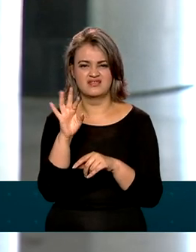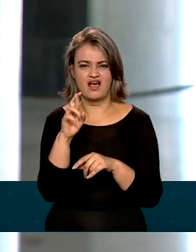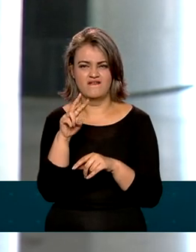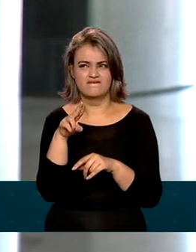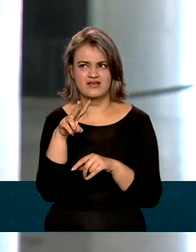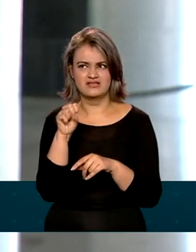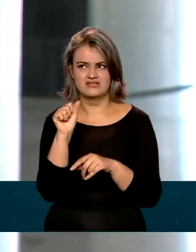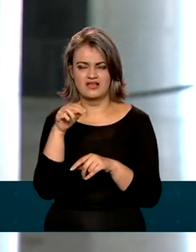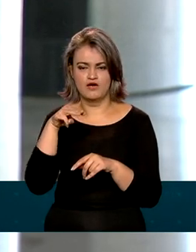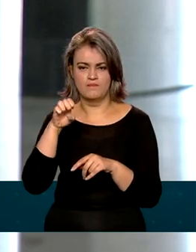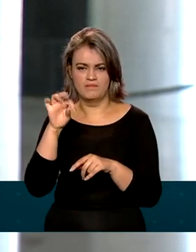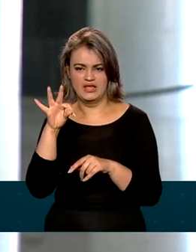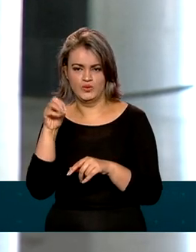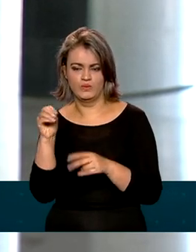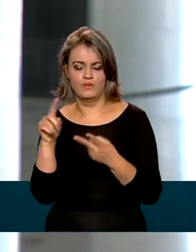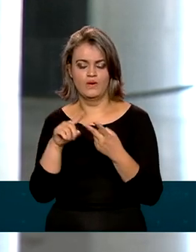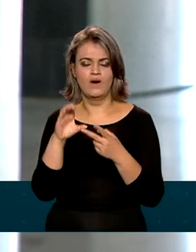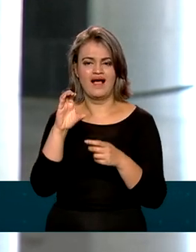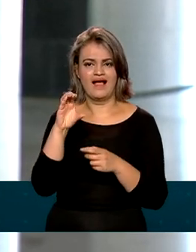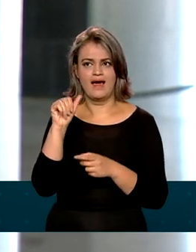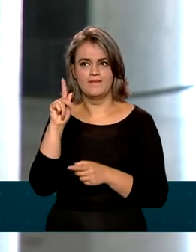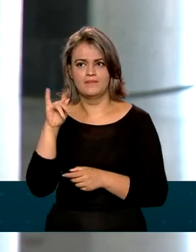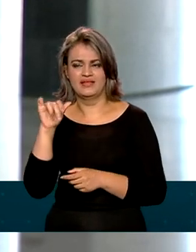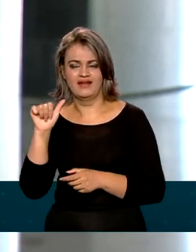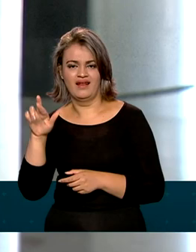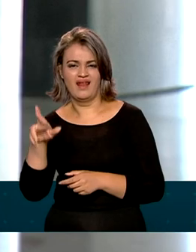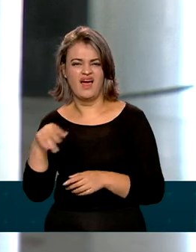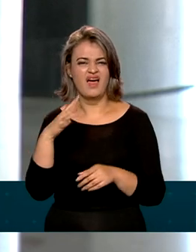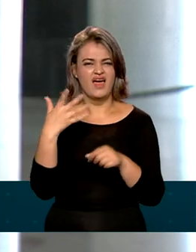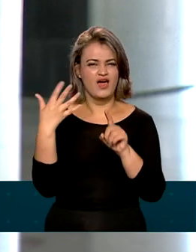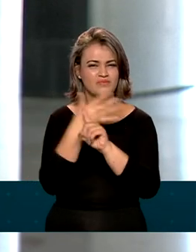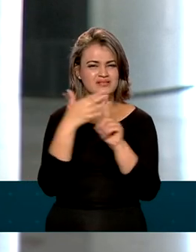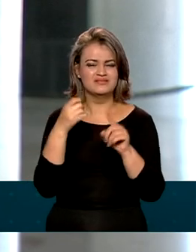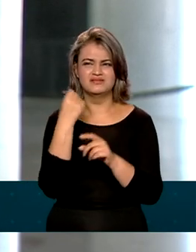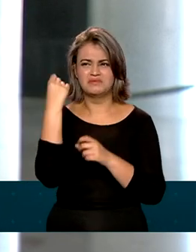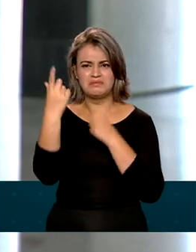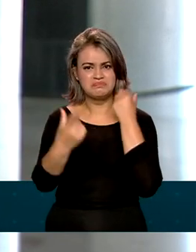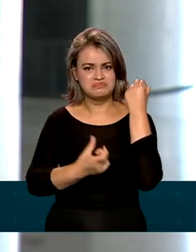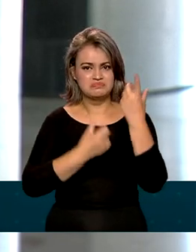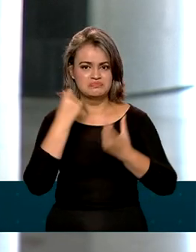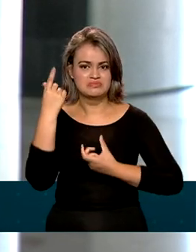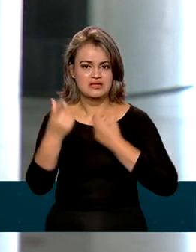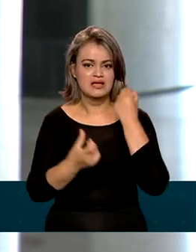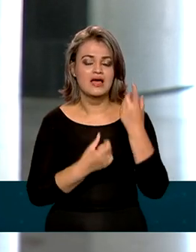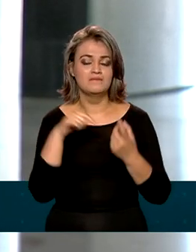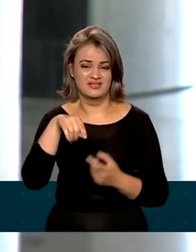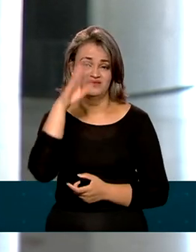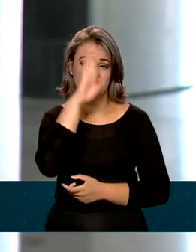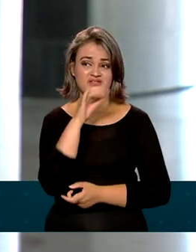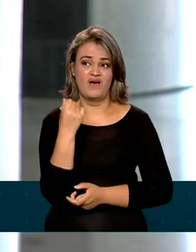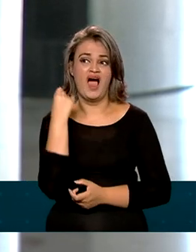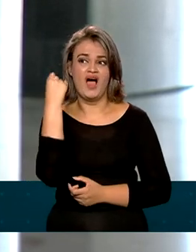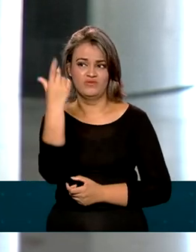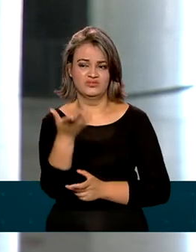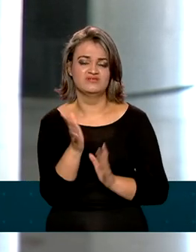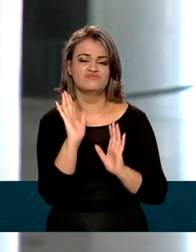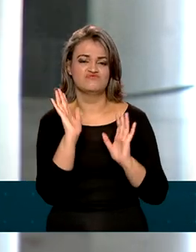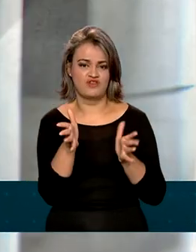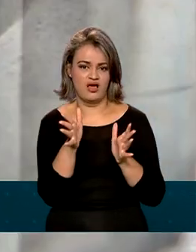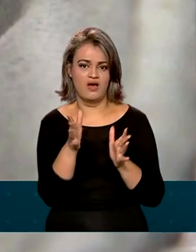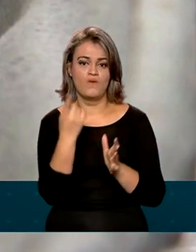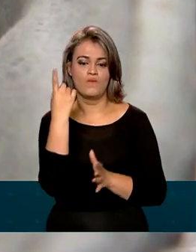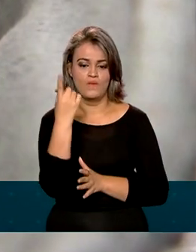adverso muito raro, mas que já foi relatado em outros países e que é a investigação aqui no Brasil em relação a um caso desse também que é